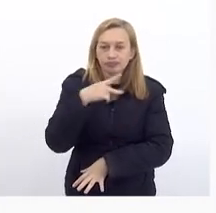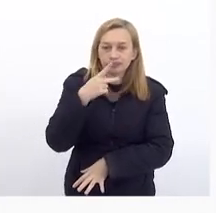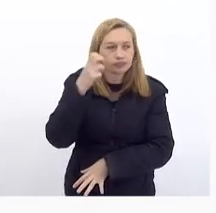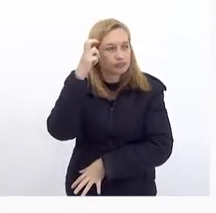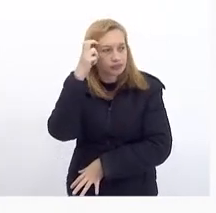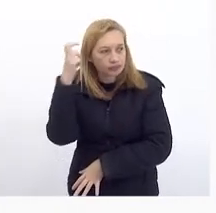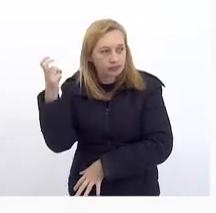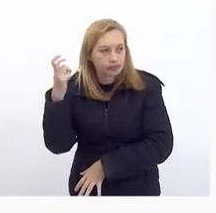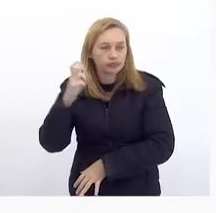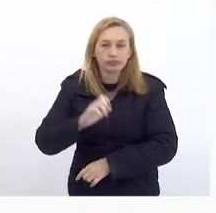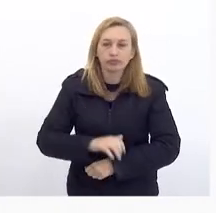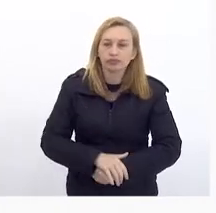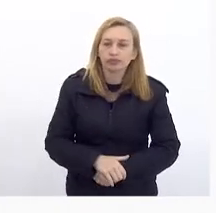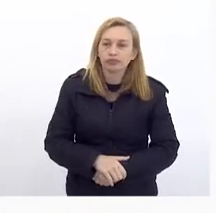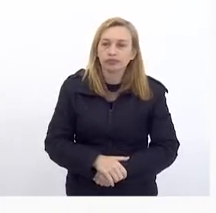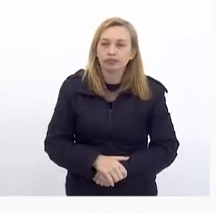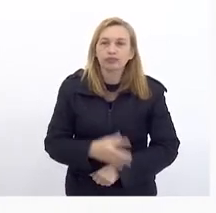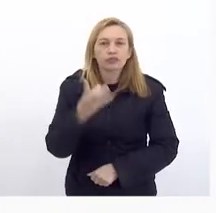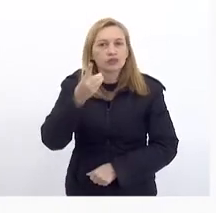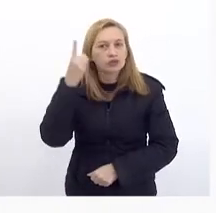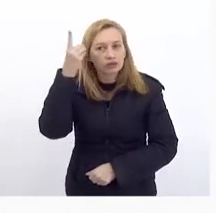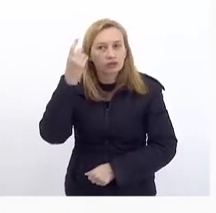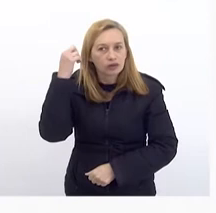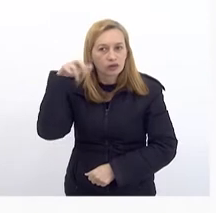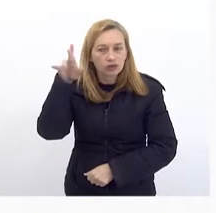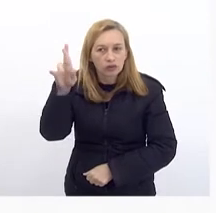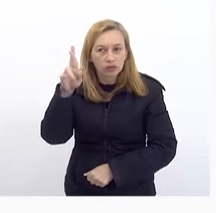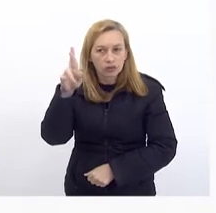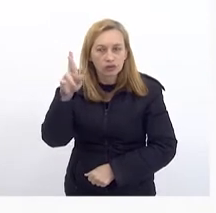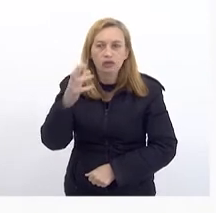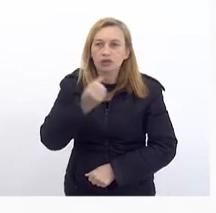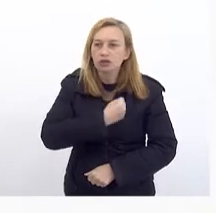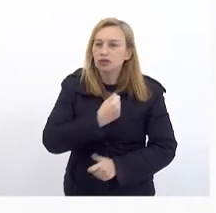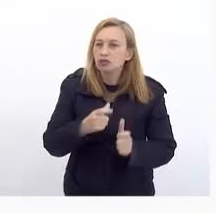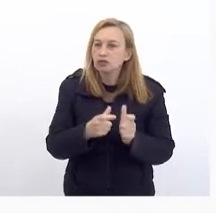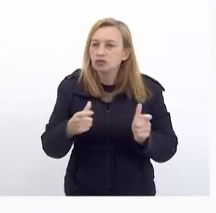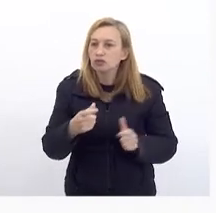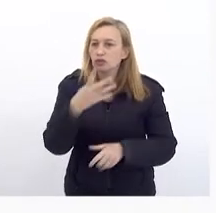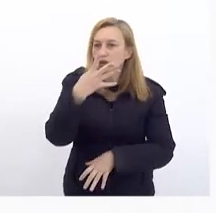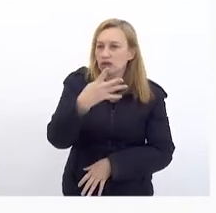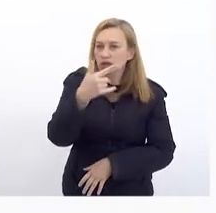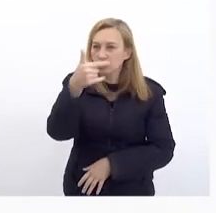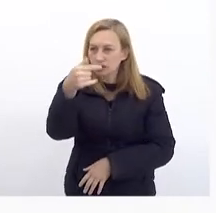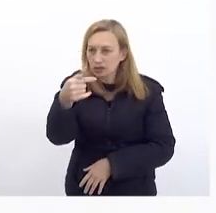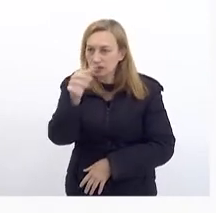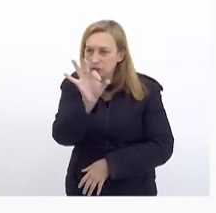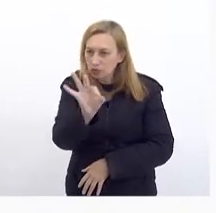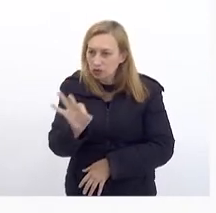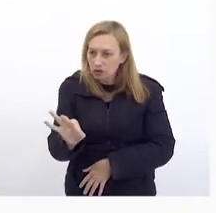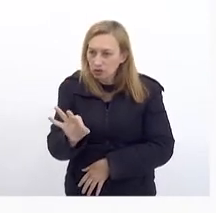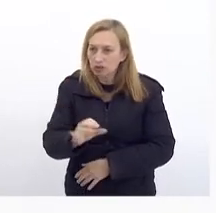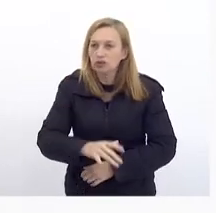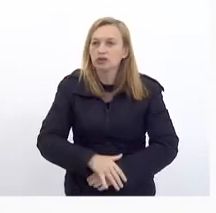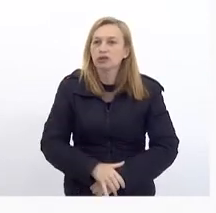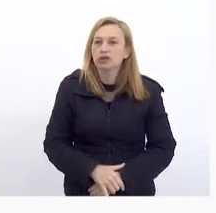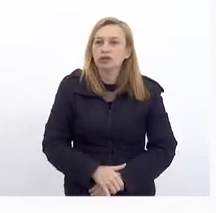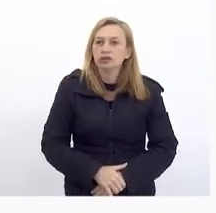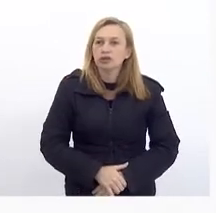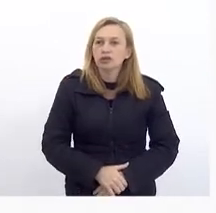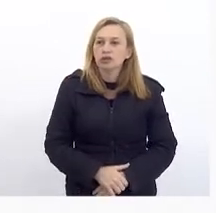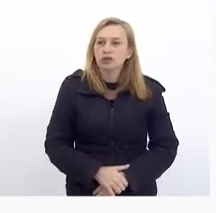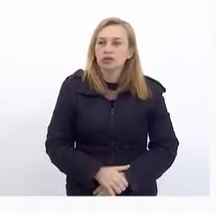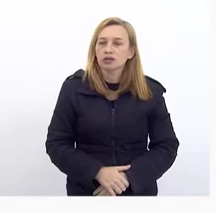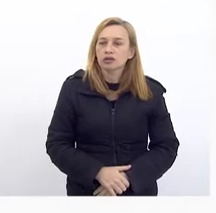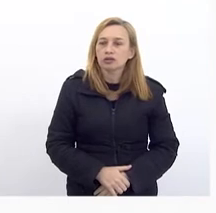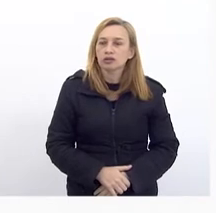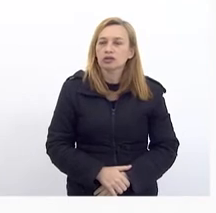Deputado Eleomar Que teve Um aumento De 47% A